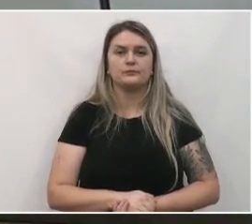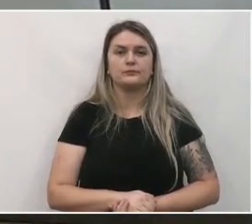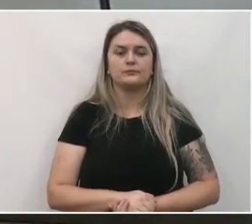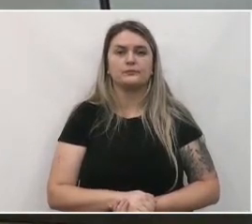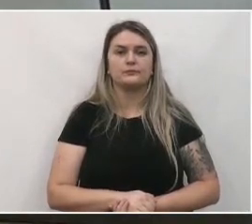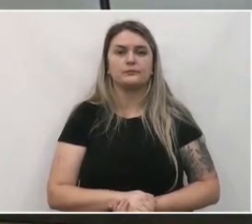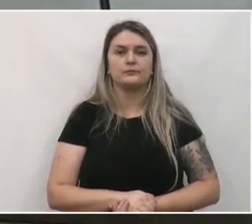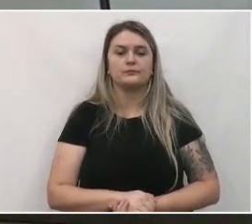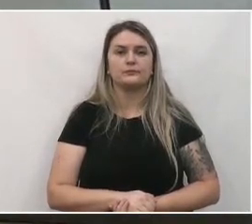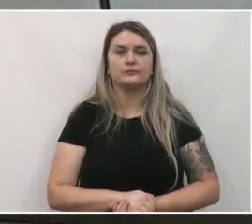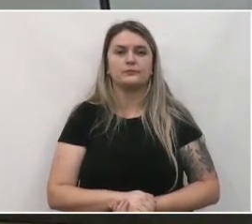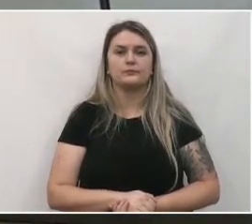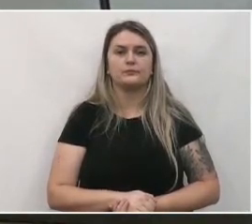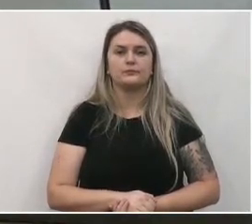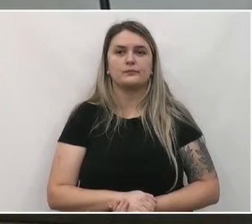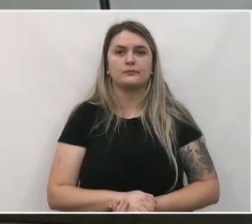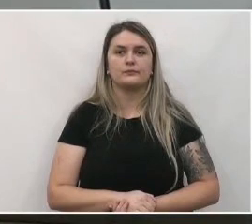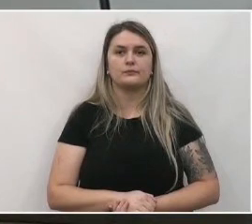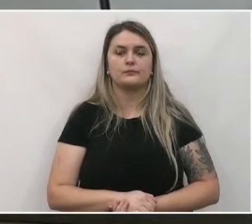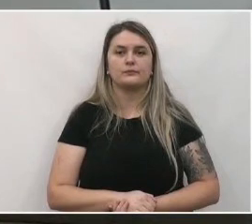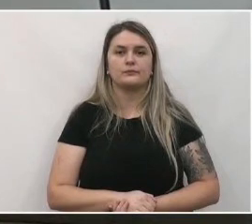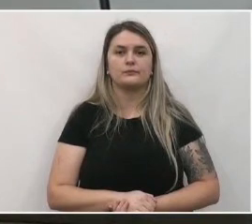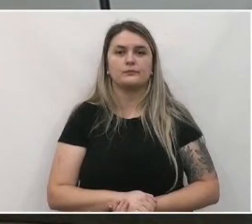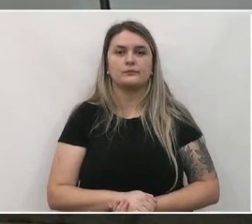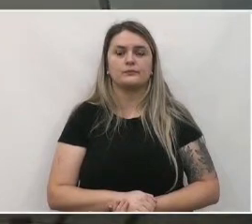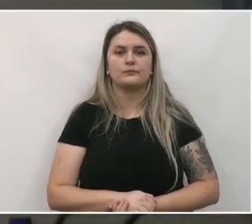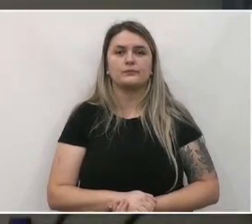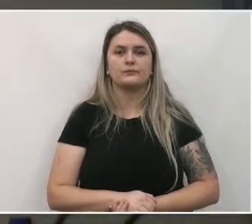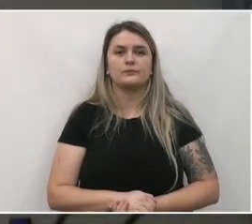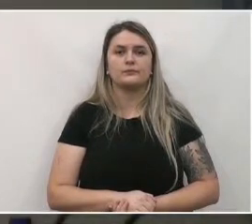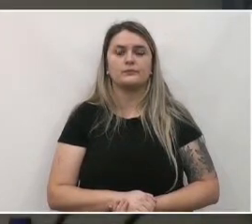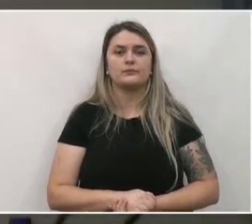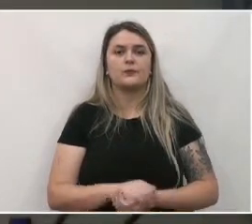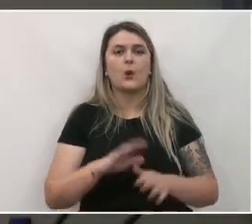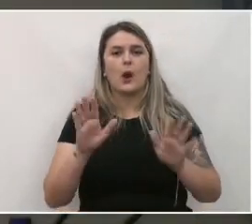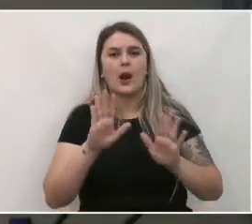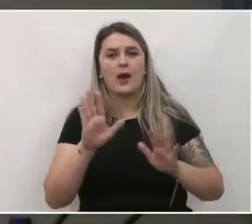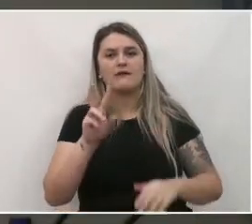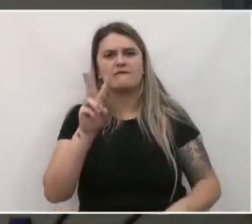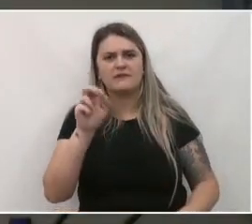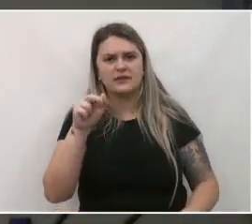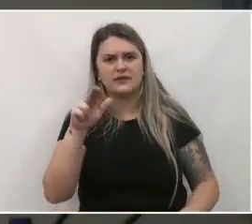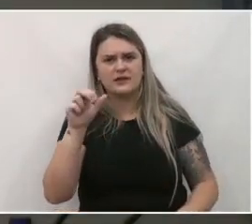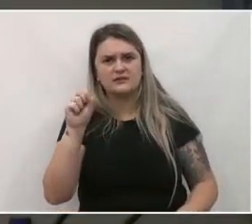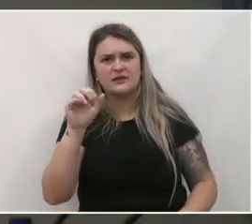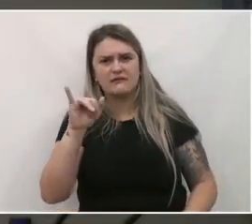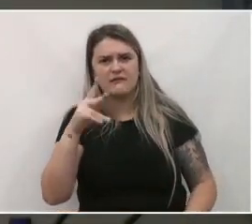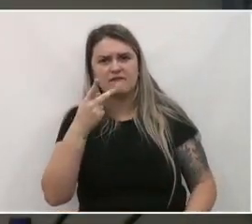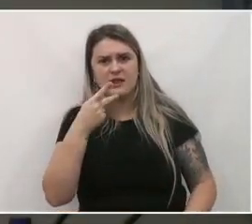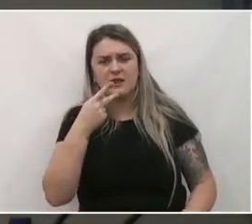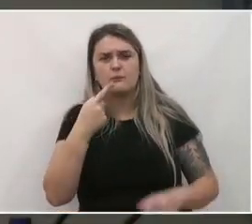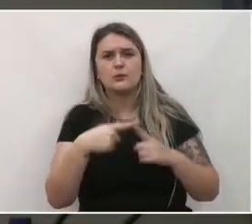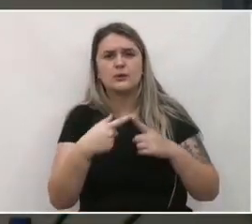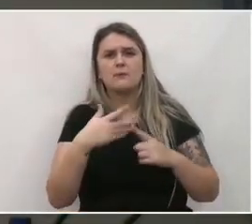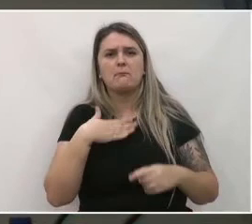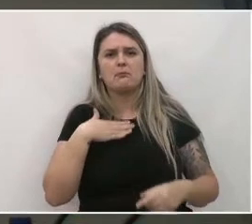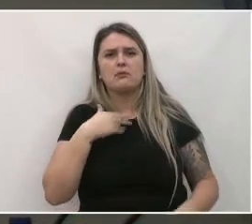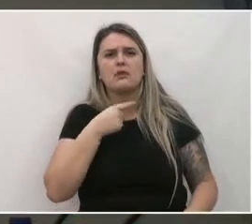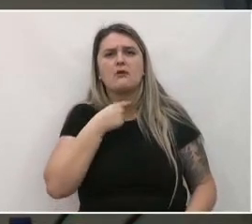só a Vanessa vai falar o que a minha voz